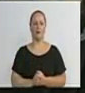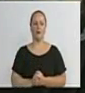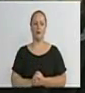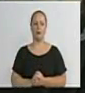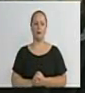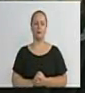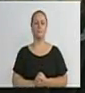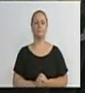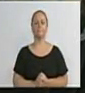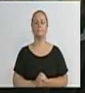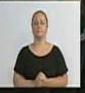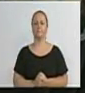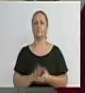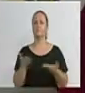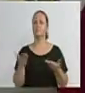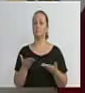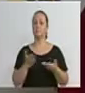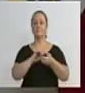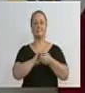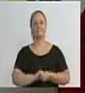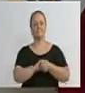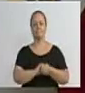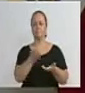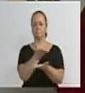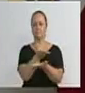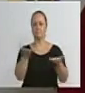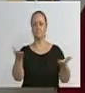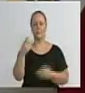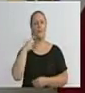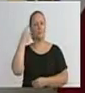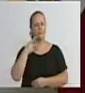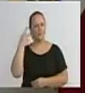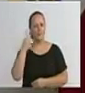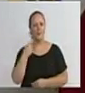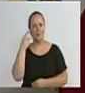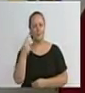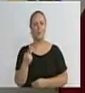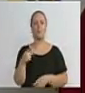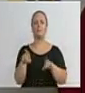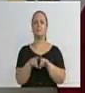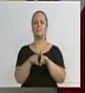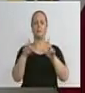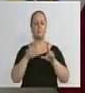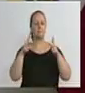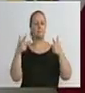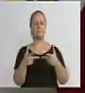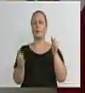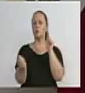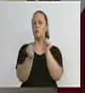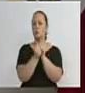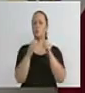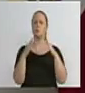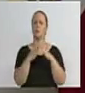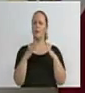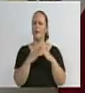Quero cumprimentar os membros desta casa, demais vereadores, que assistem esse plenário, que assistem em casa, boa tarde.